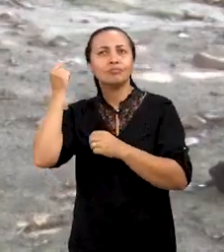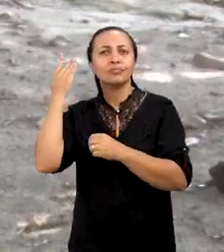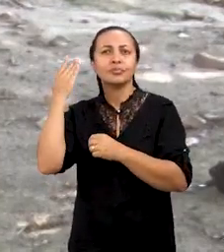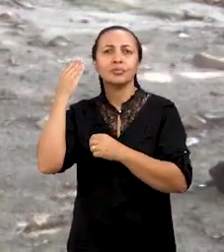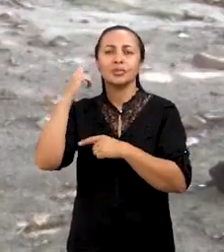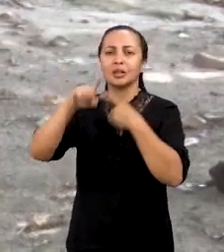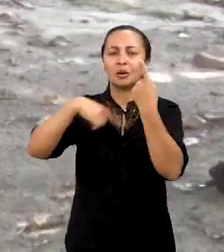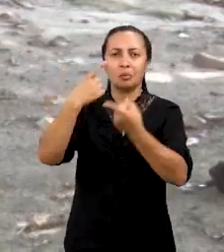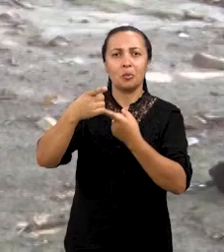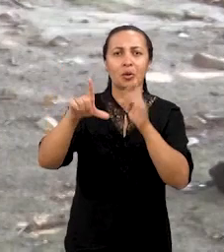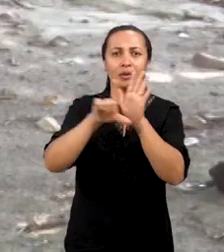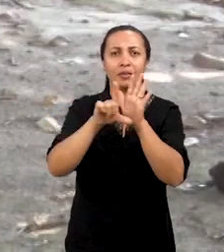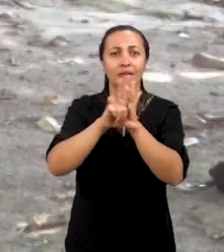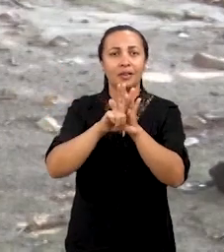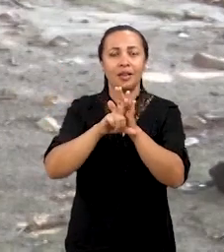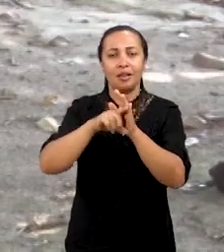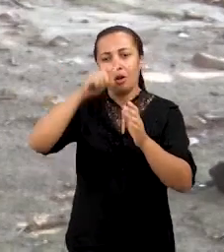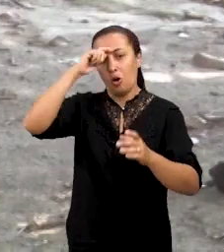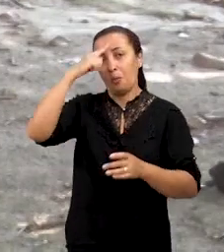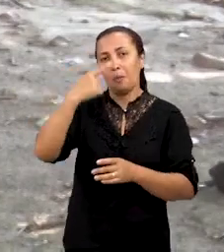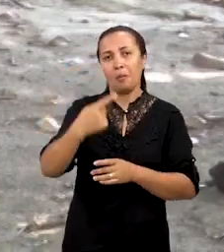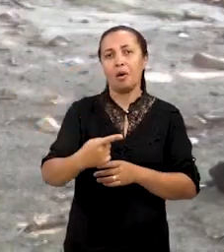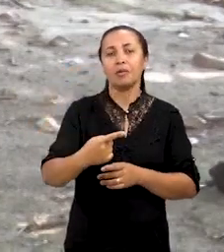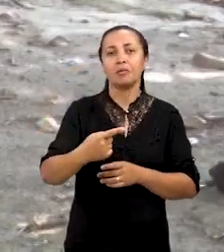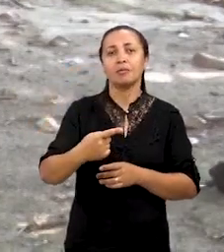da legislação que obriga